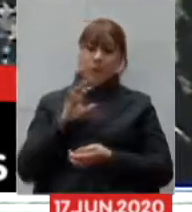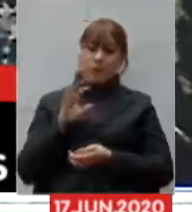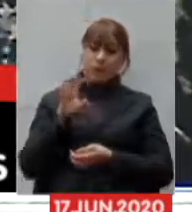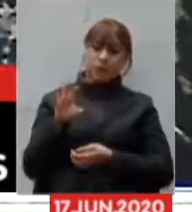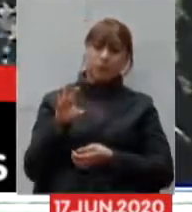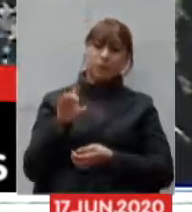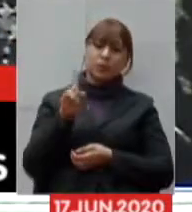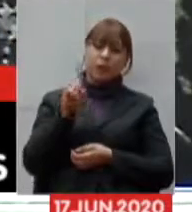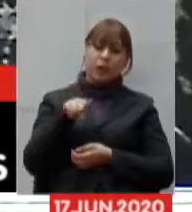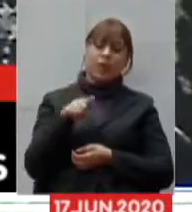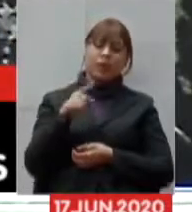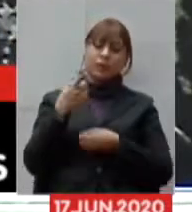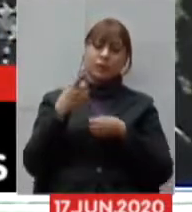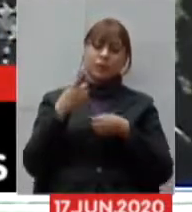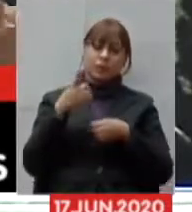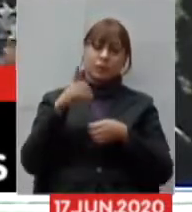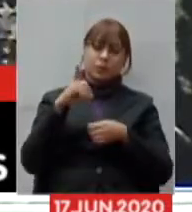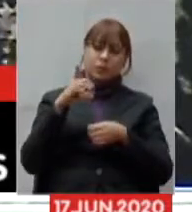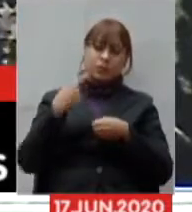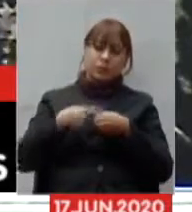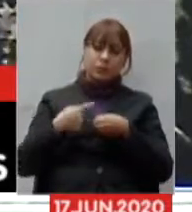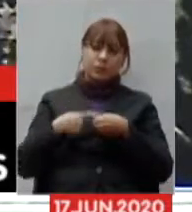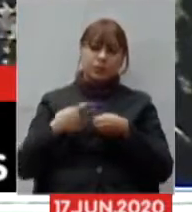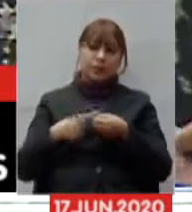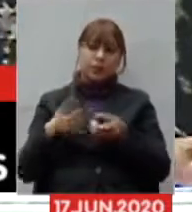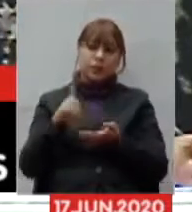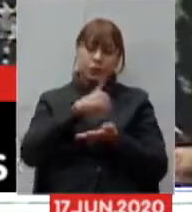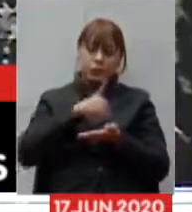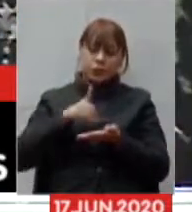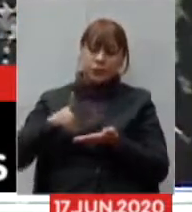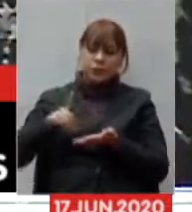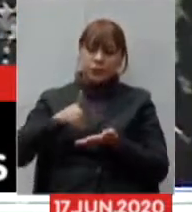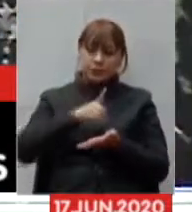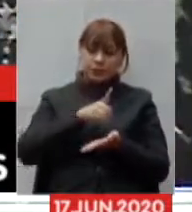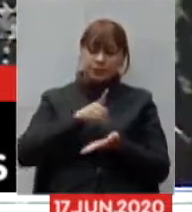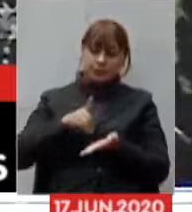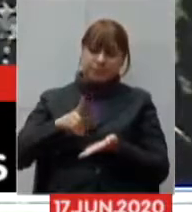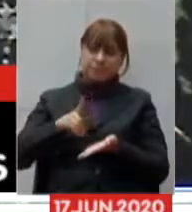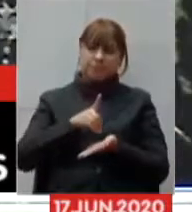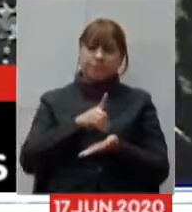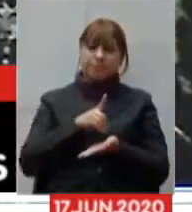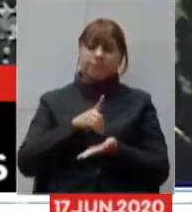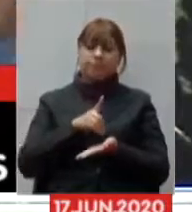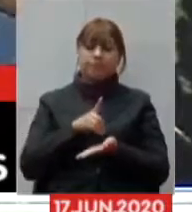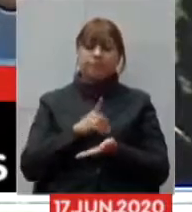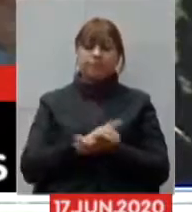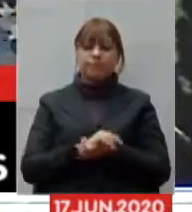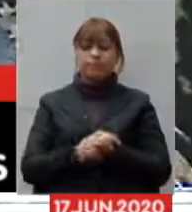que é Diamantina que é a nossa regional onde temos dois leitos